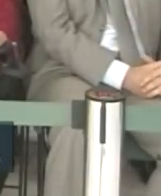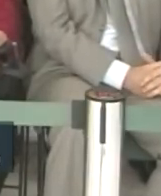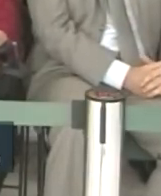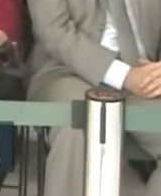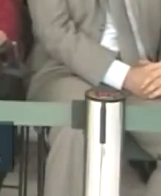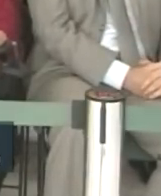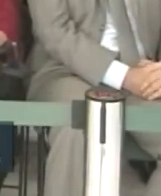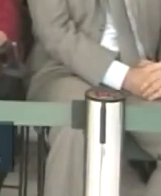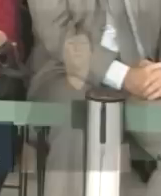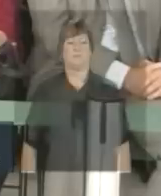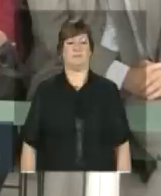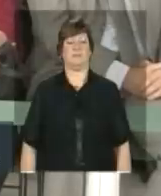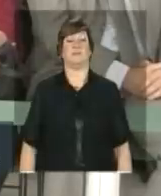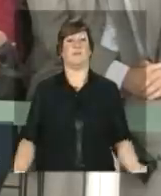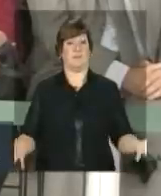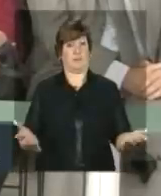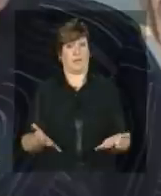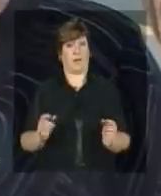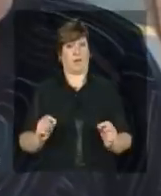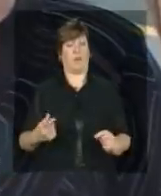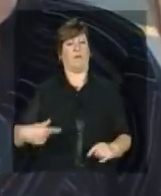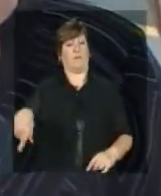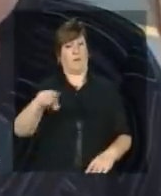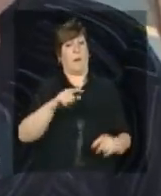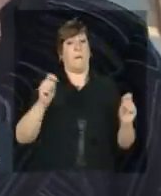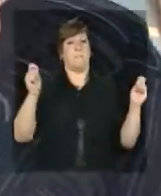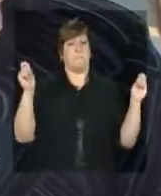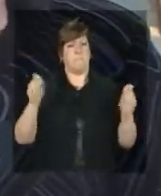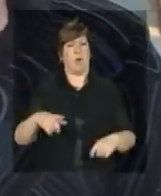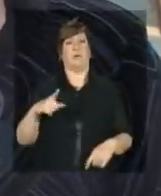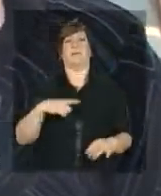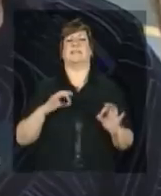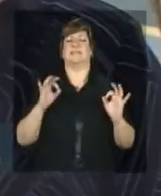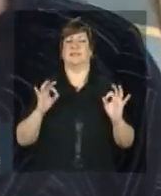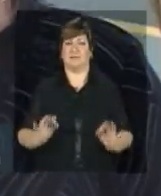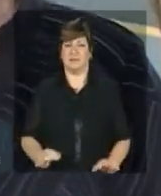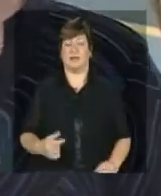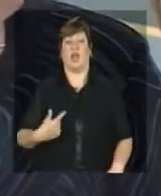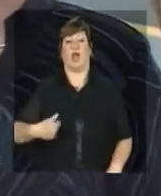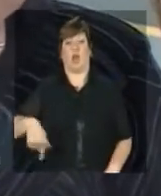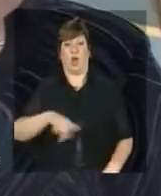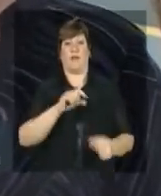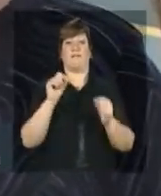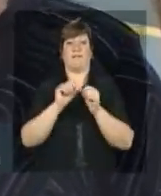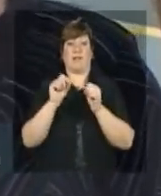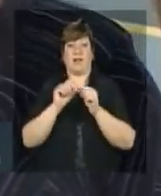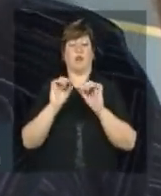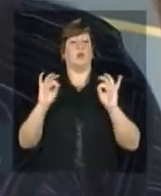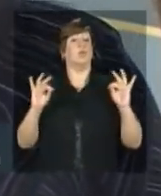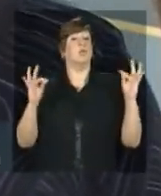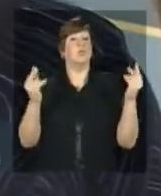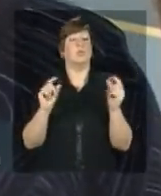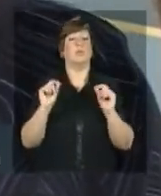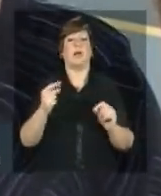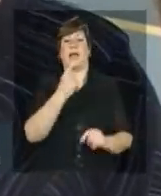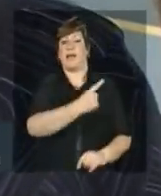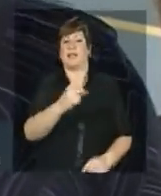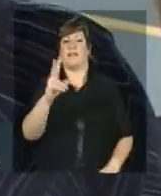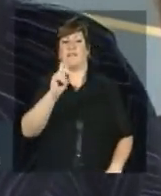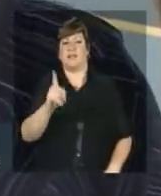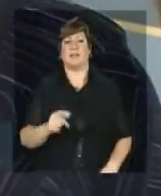agora podem ter certeza que nós faremos tudo para cada vez